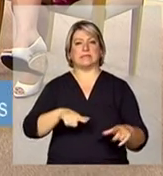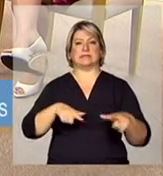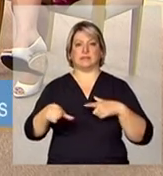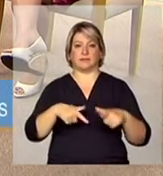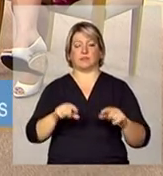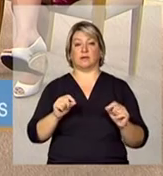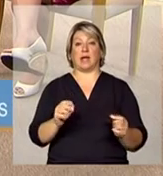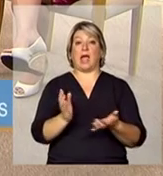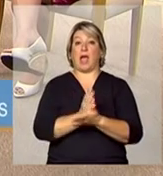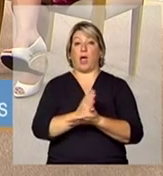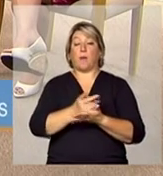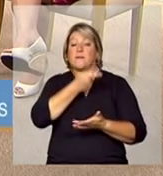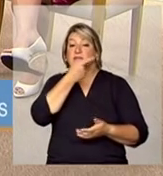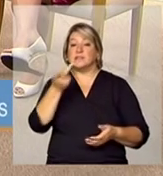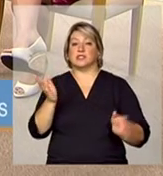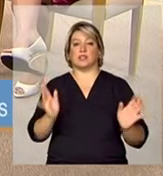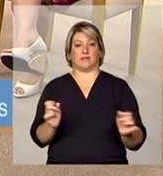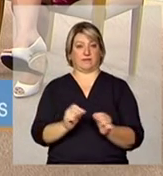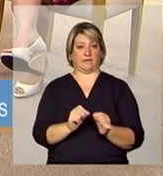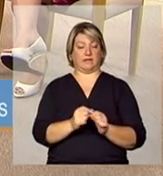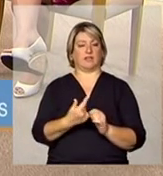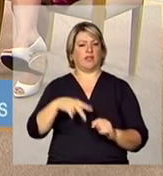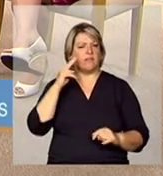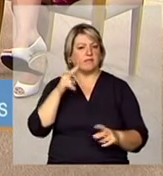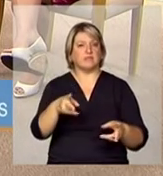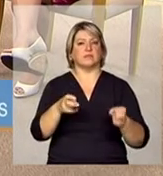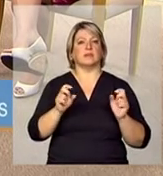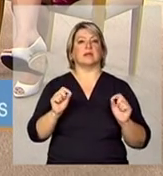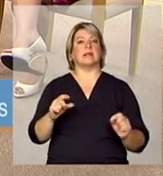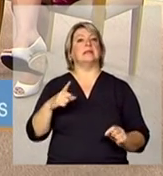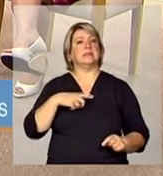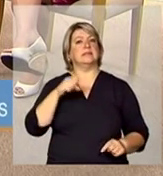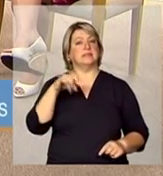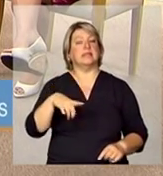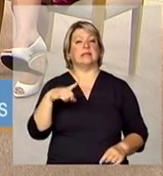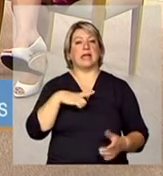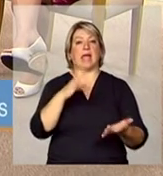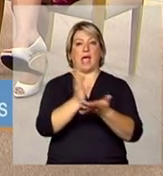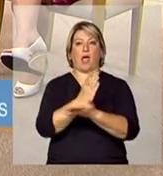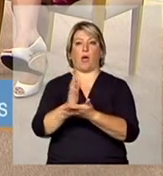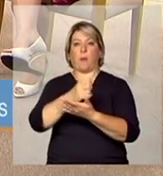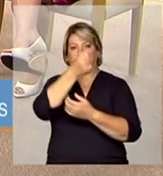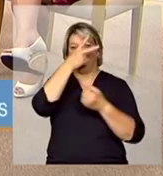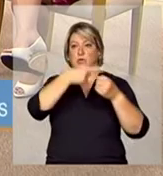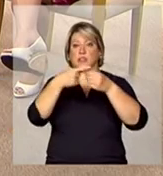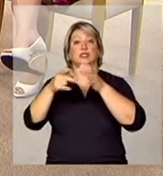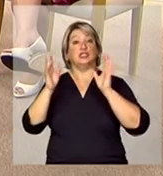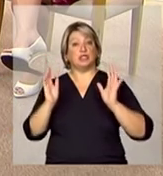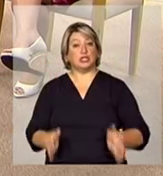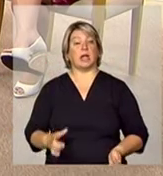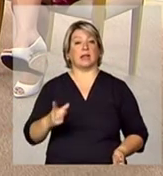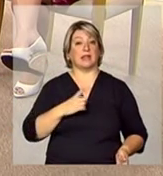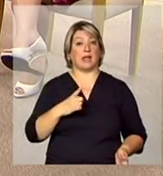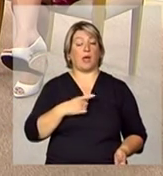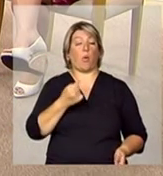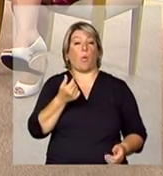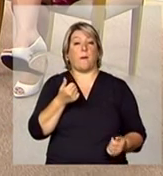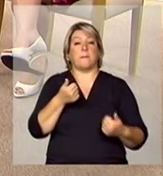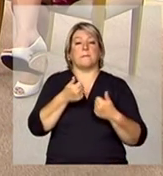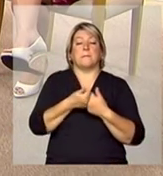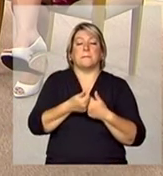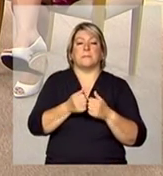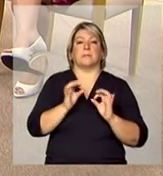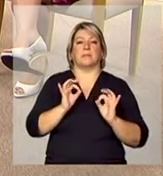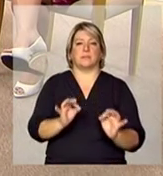em algumas visitas que foram feitas a gente pode ver que sim existe alguns municípios que já estão muito próximos do que